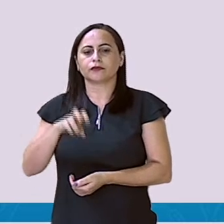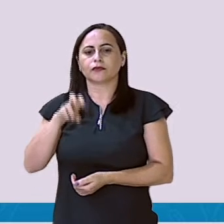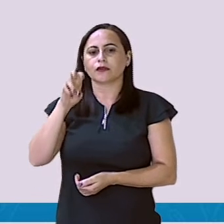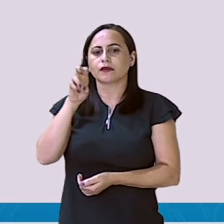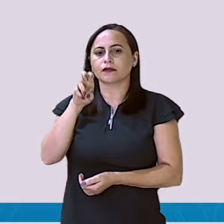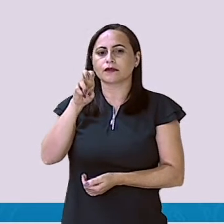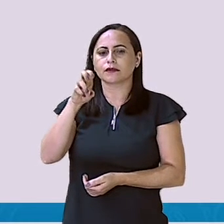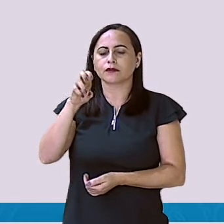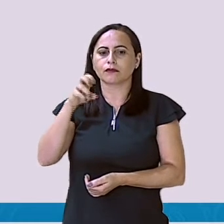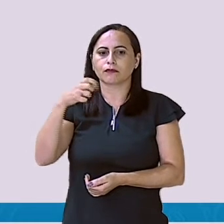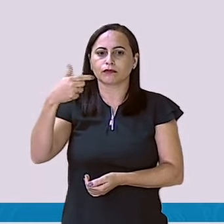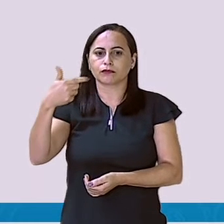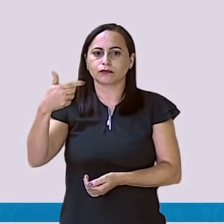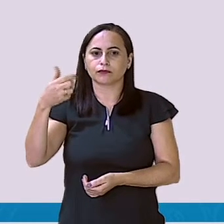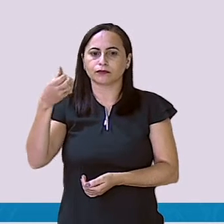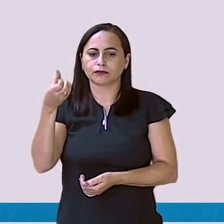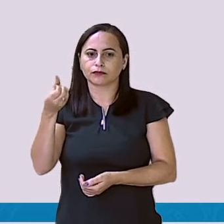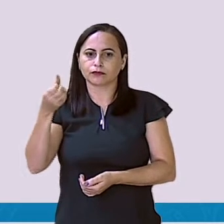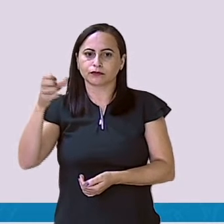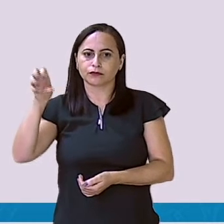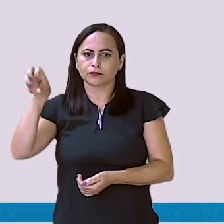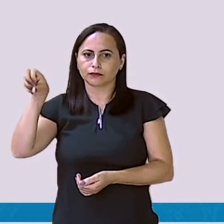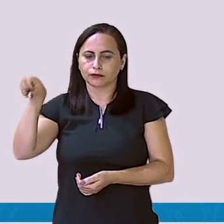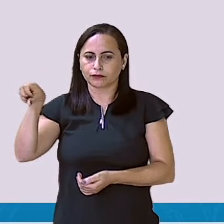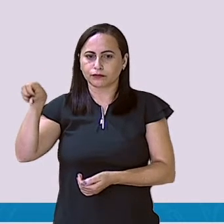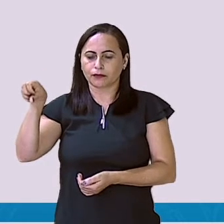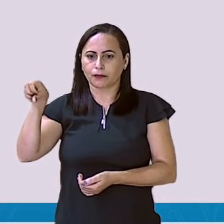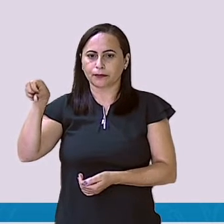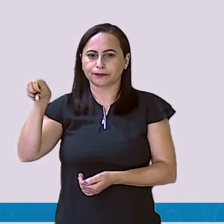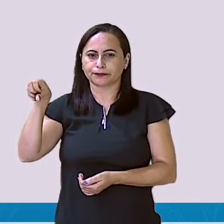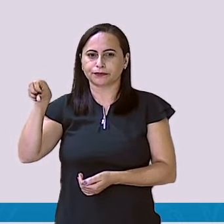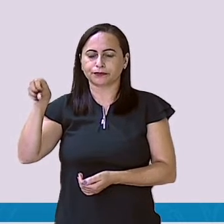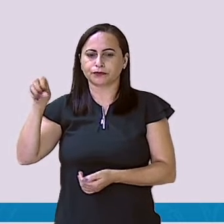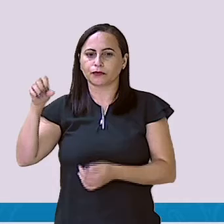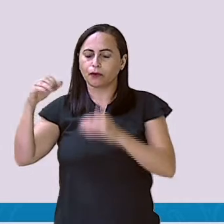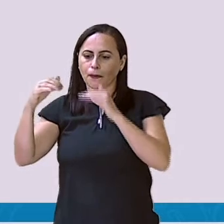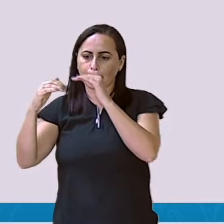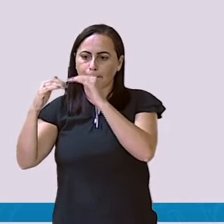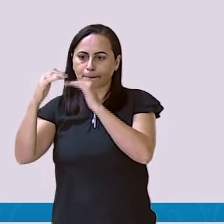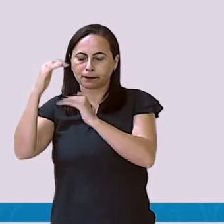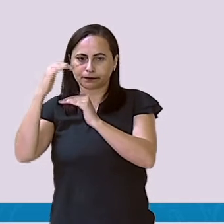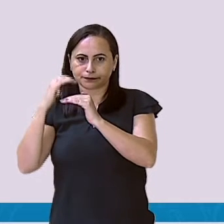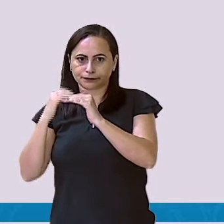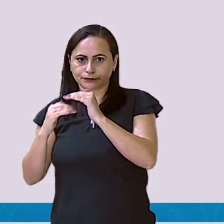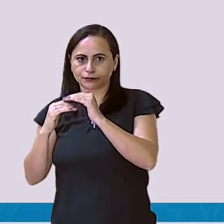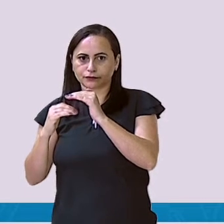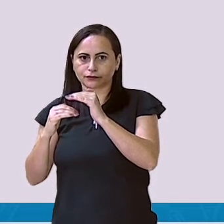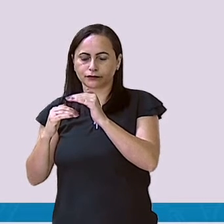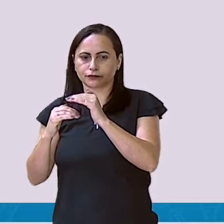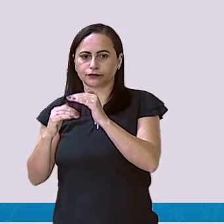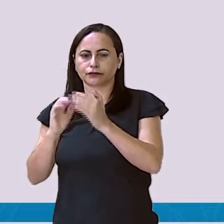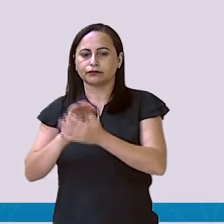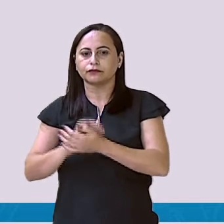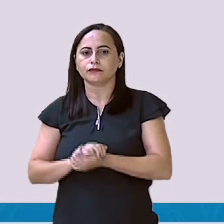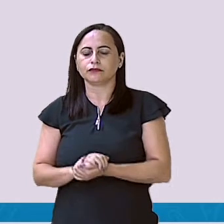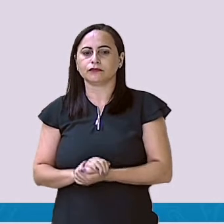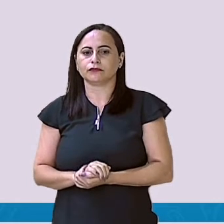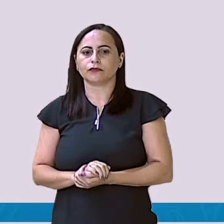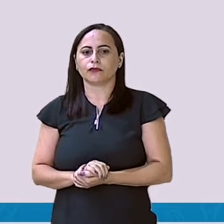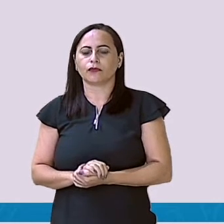5.269. Já o meu subtraindo, pra eu colocar um debaixo do outro na ordem correta, eu coloco de lá pra cá.